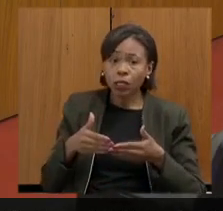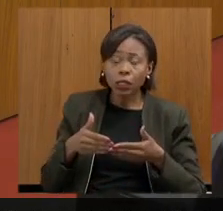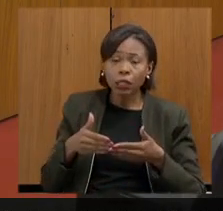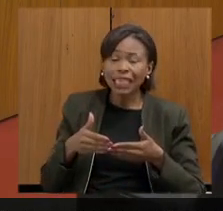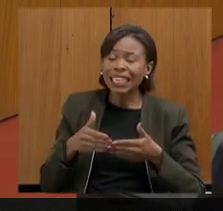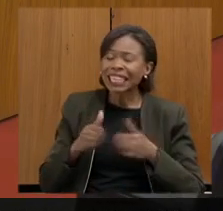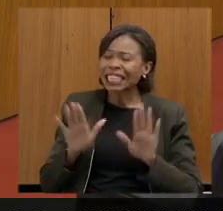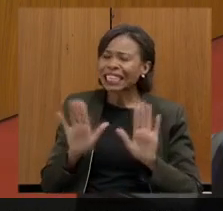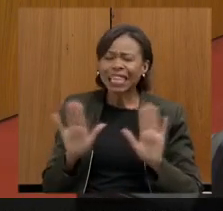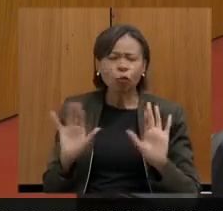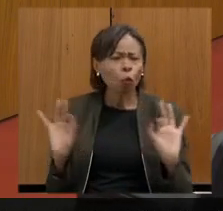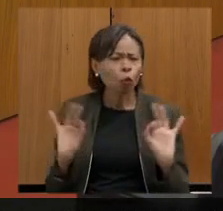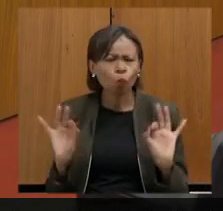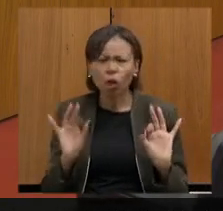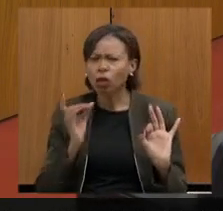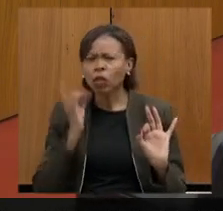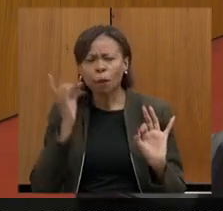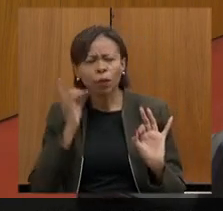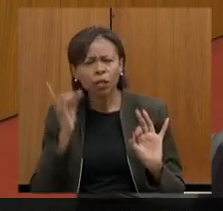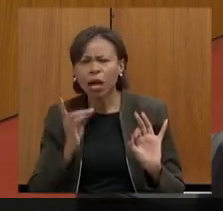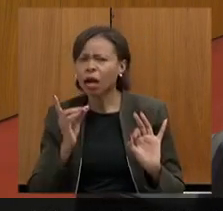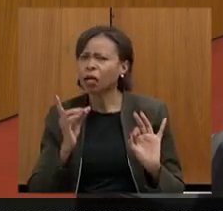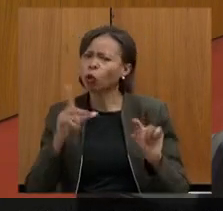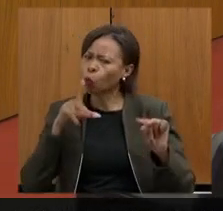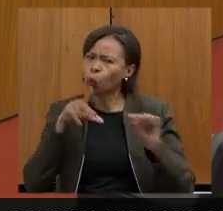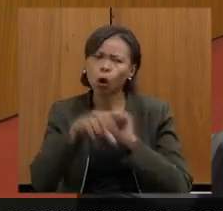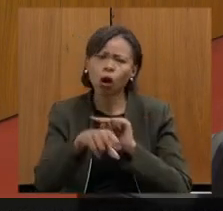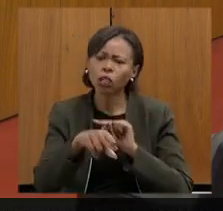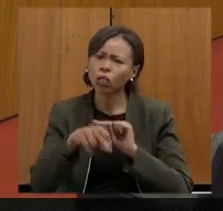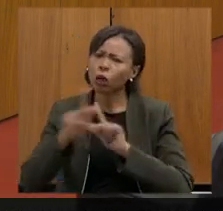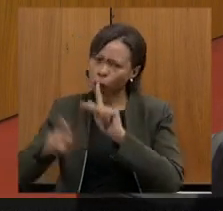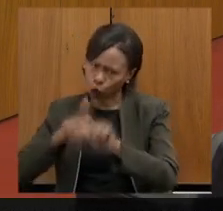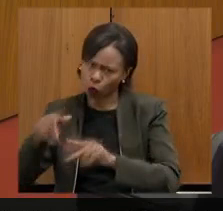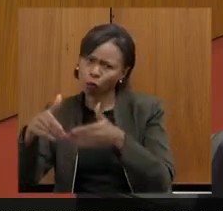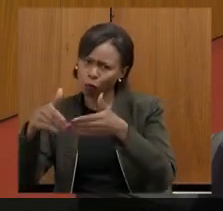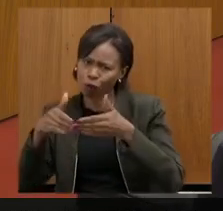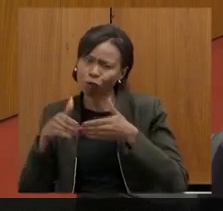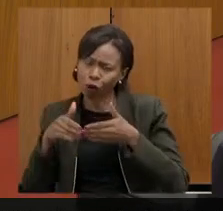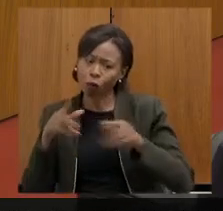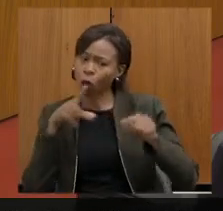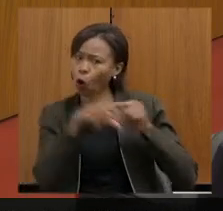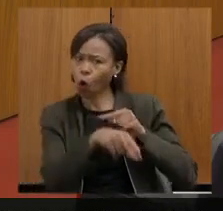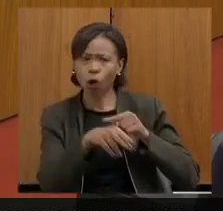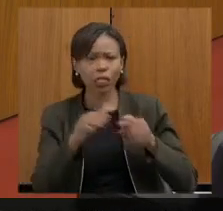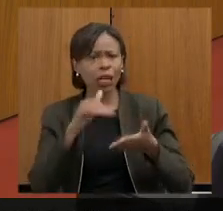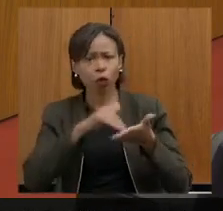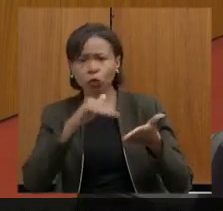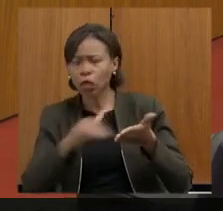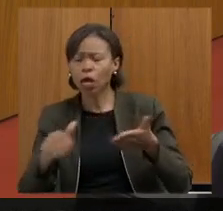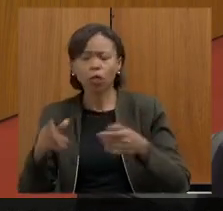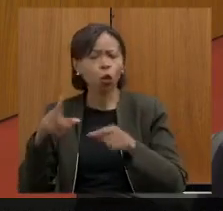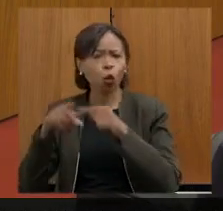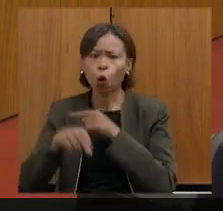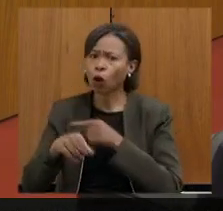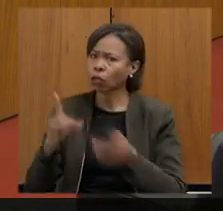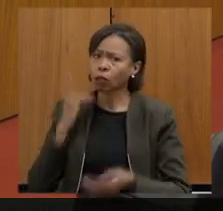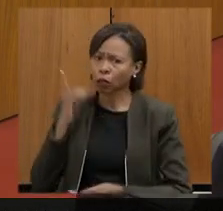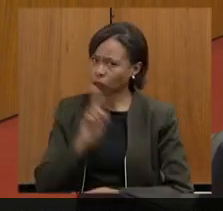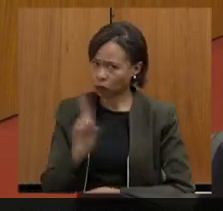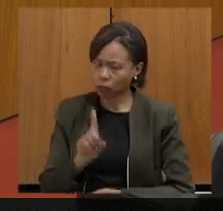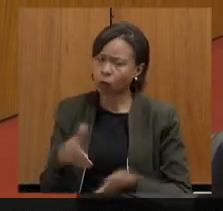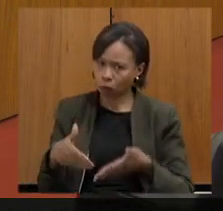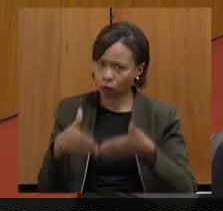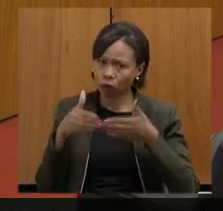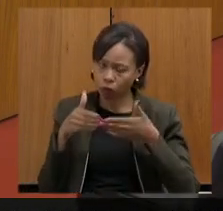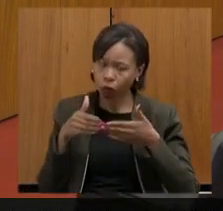nenhum deputado, nenhuma deputada seja interrompida. E nem a secretária, nenhum convidado. De modo que nós